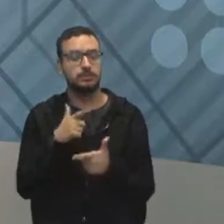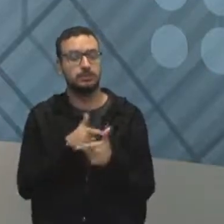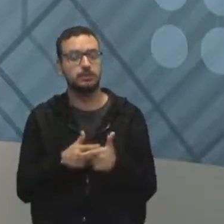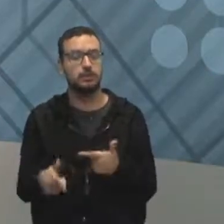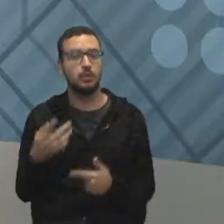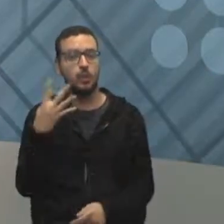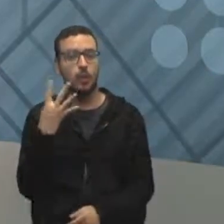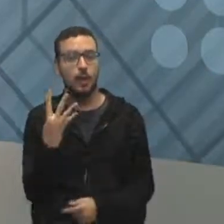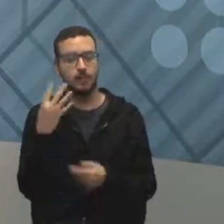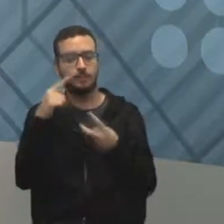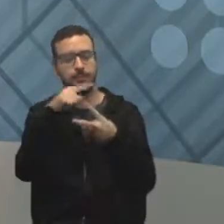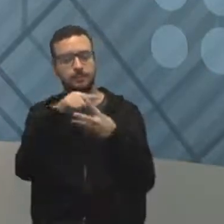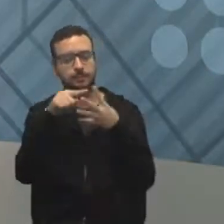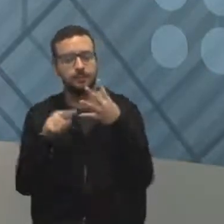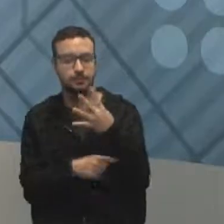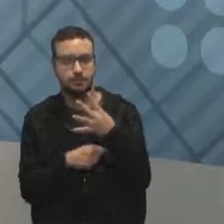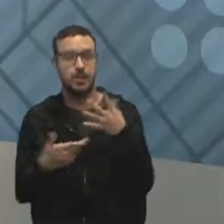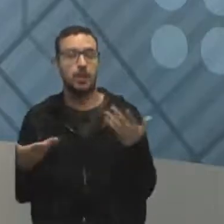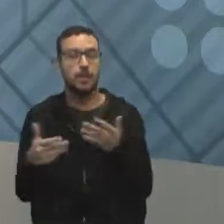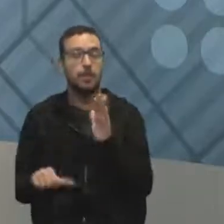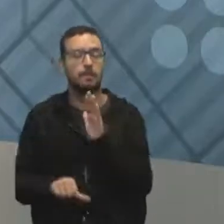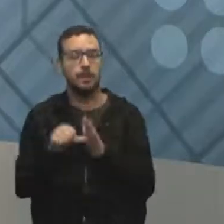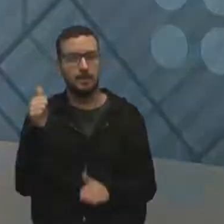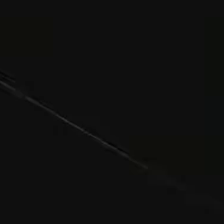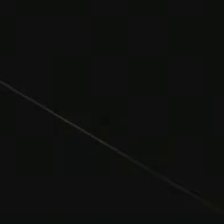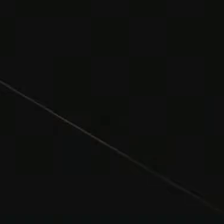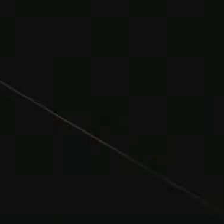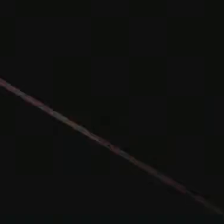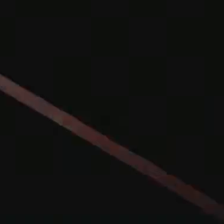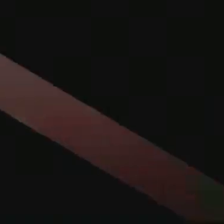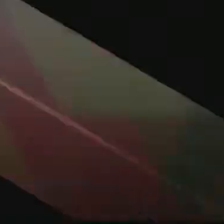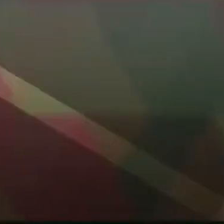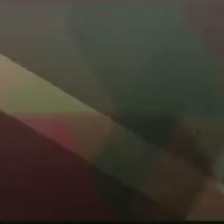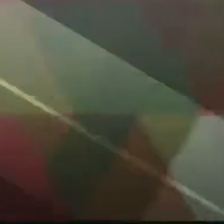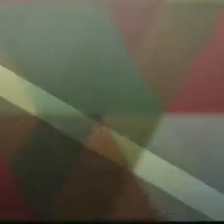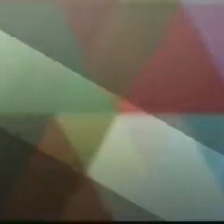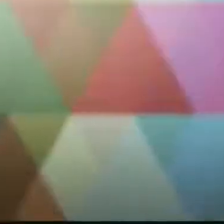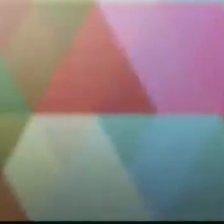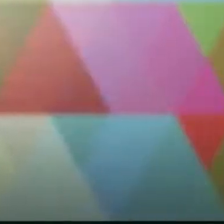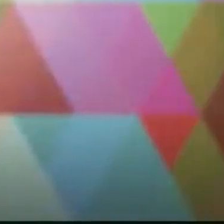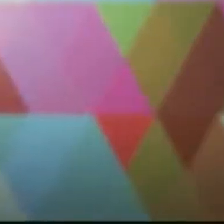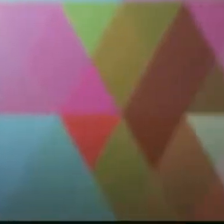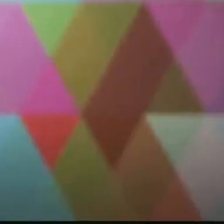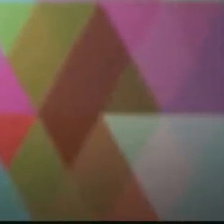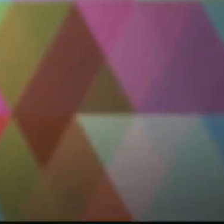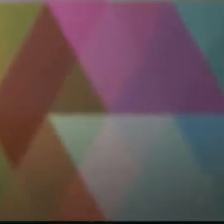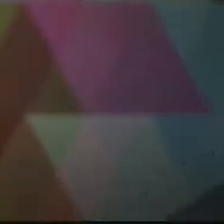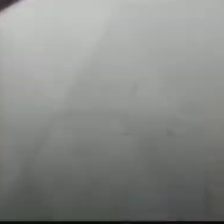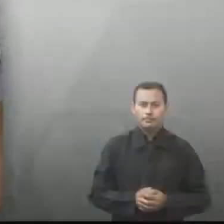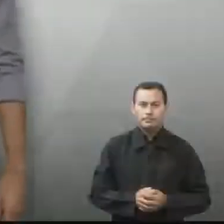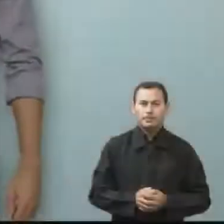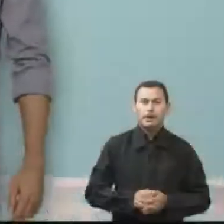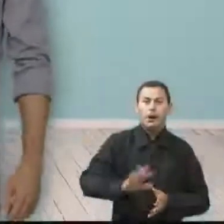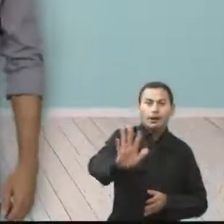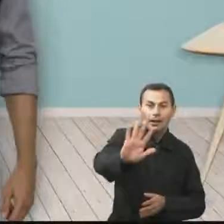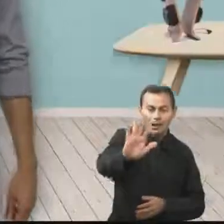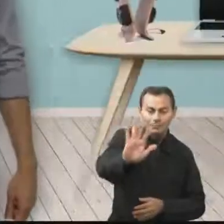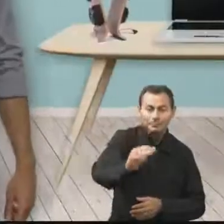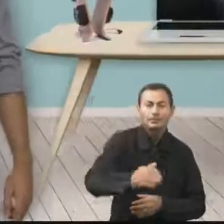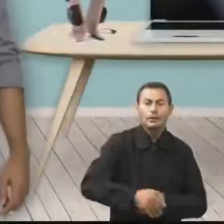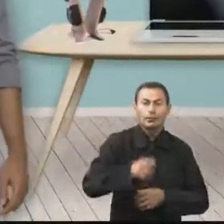4 momentos. A gente vai agora lá para o primeiro. Vamos lá? Vamos lá? Olá!